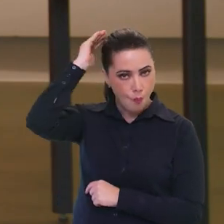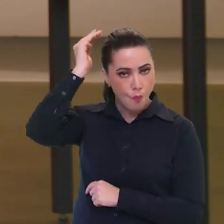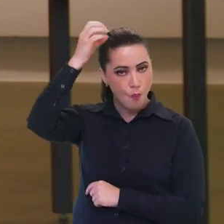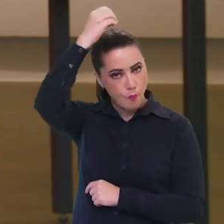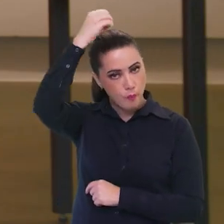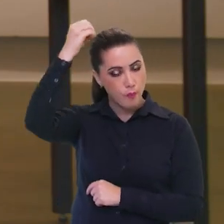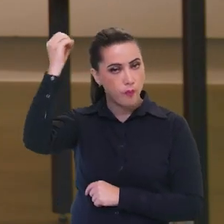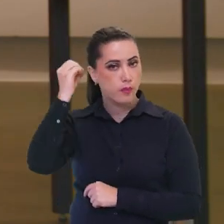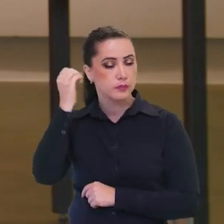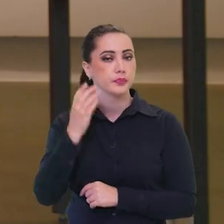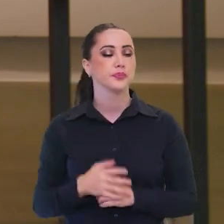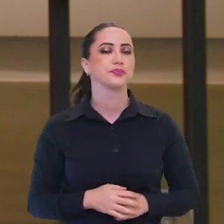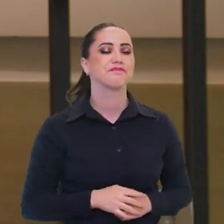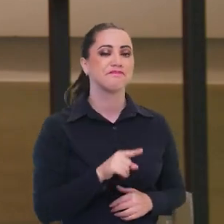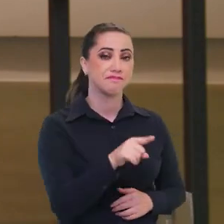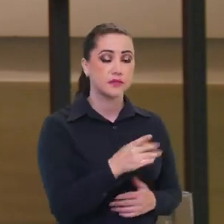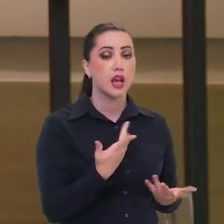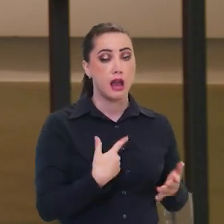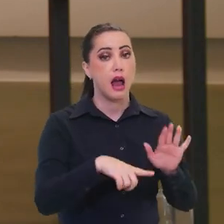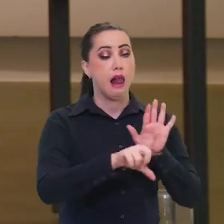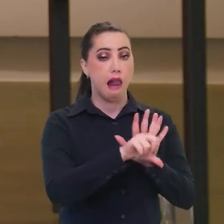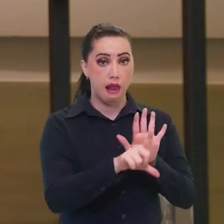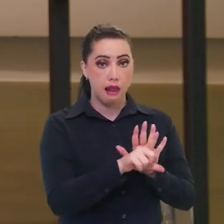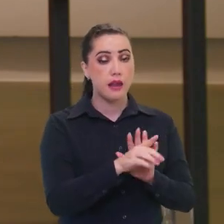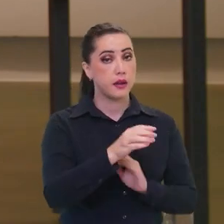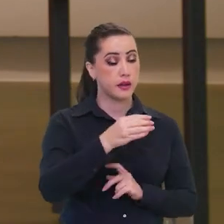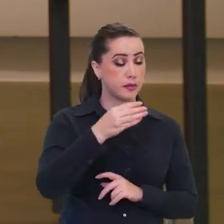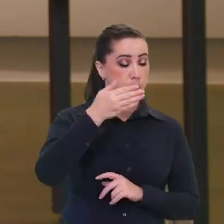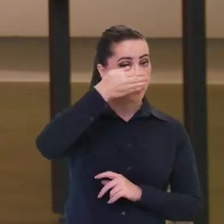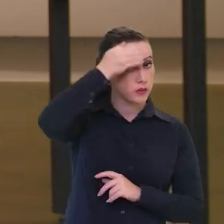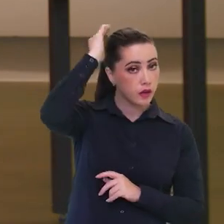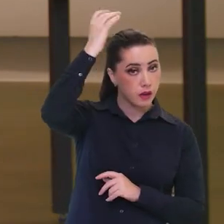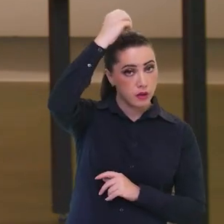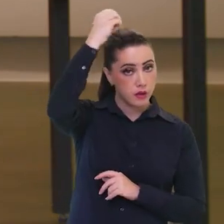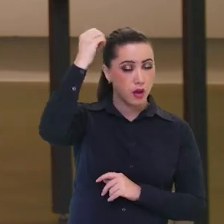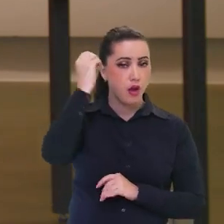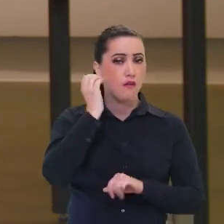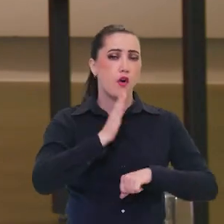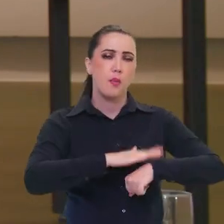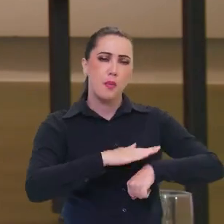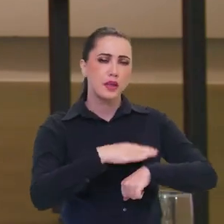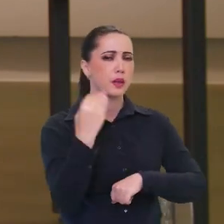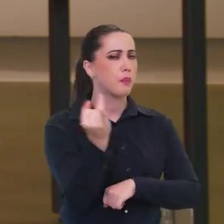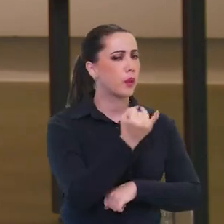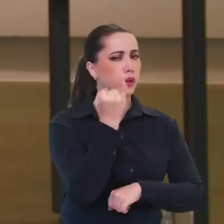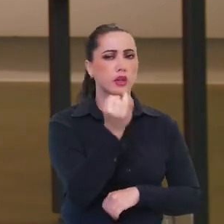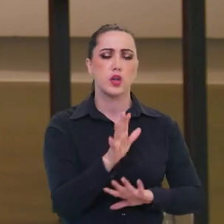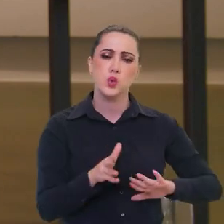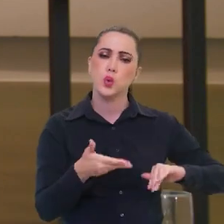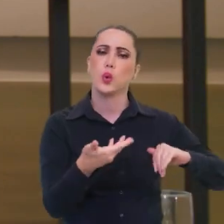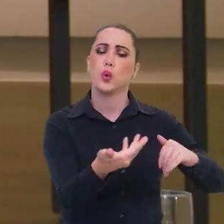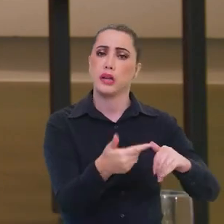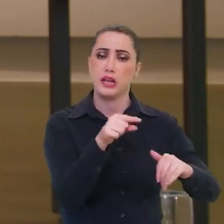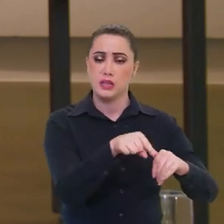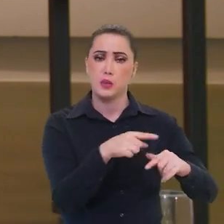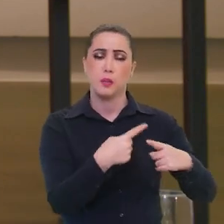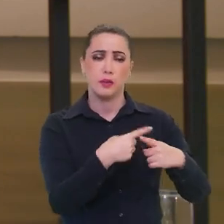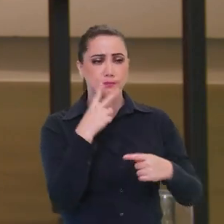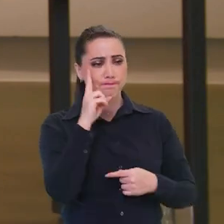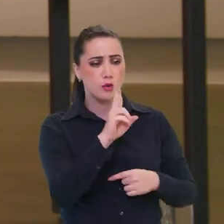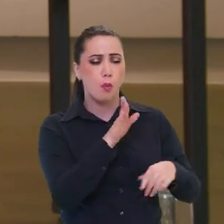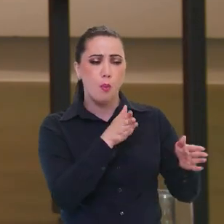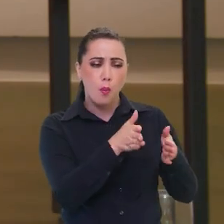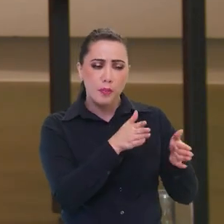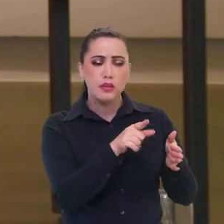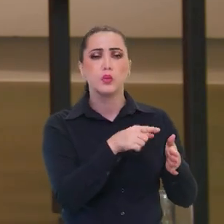um olhar de sensibilidade que tivemos naquele momento dos congressistas do Brasil. deputados e deputadas que se solidarizaram com